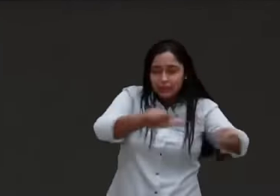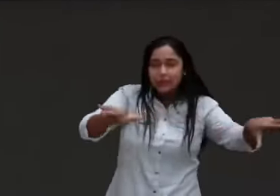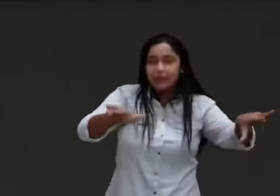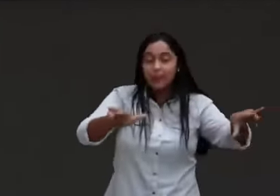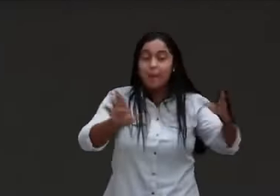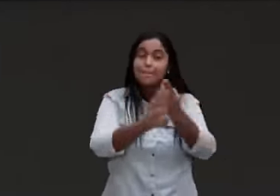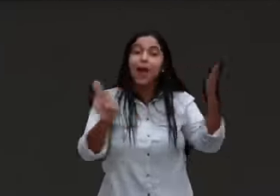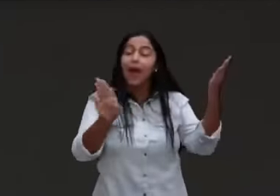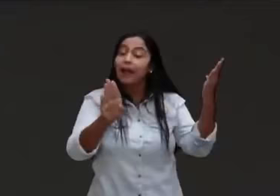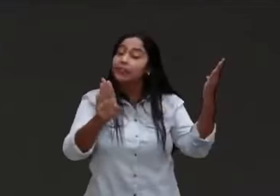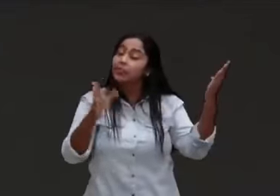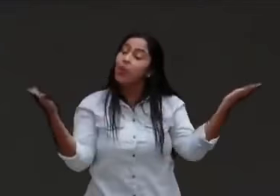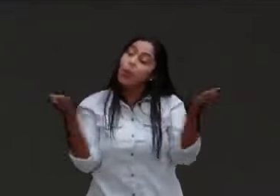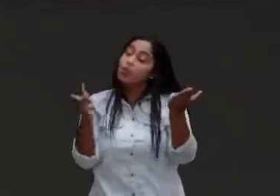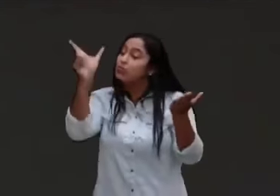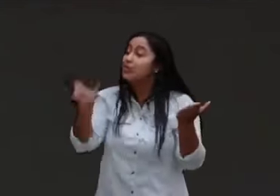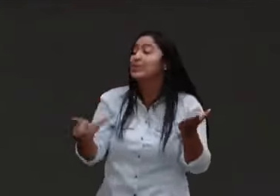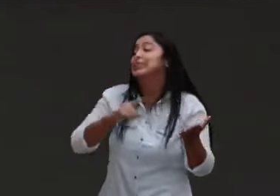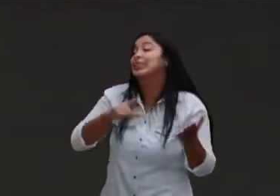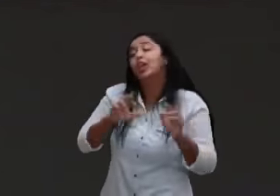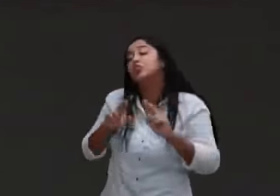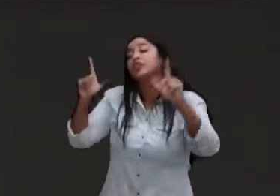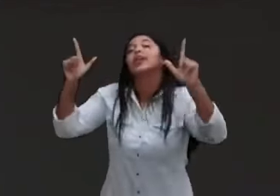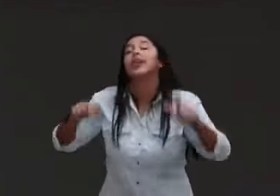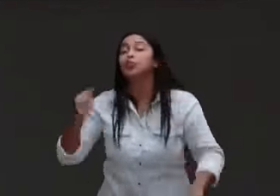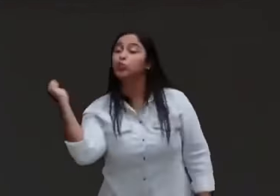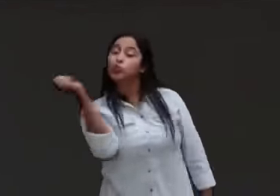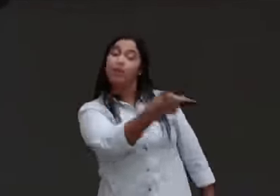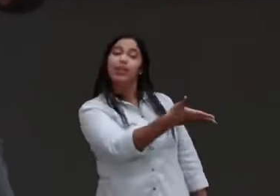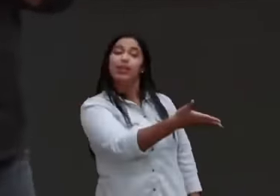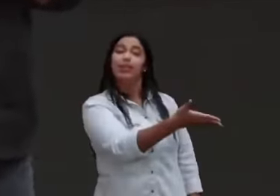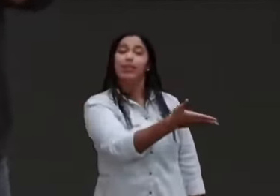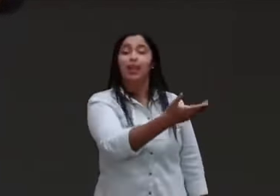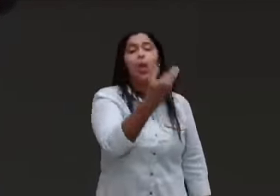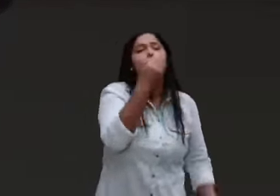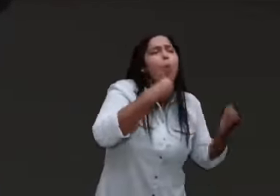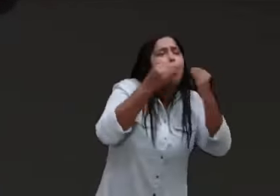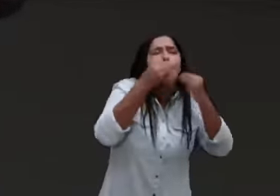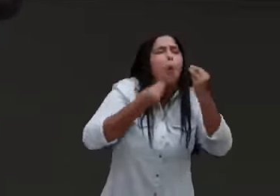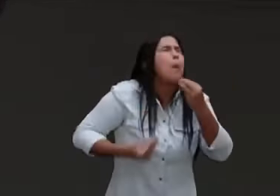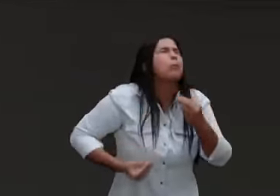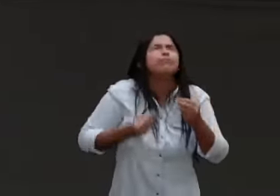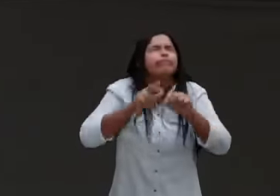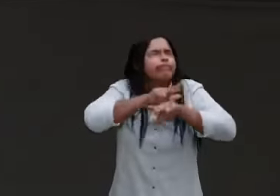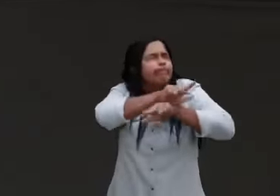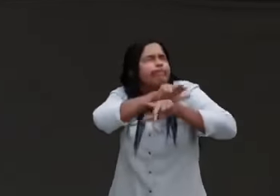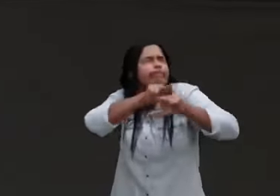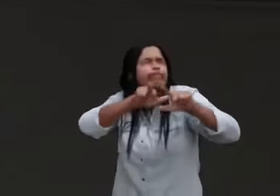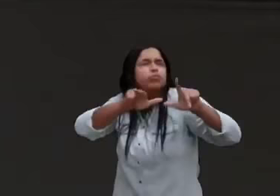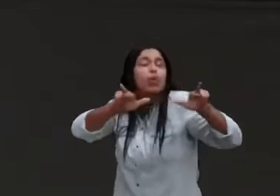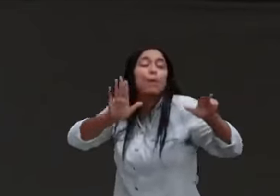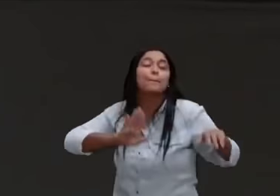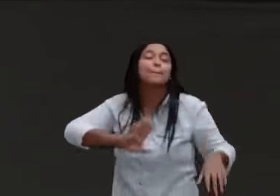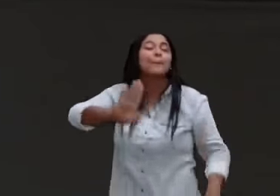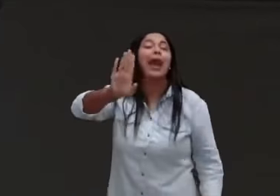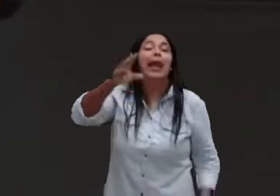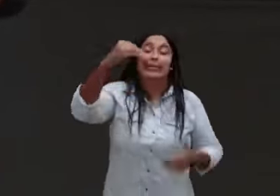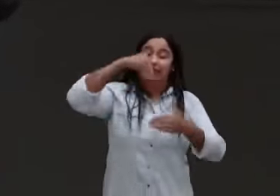talvez ele coma caviar, e ele arrote tristeza, e você as vezes, vai comer uma